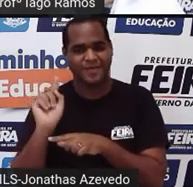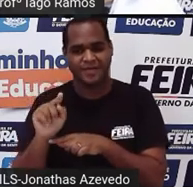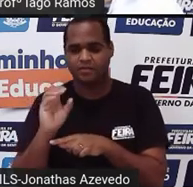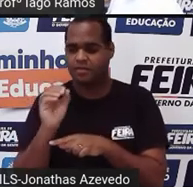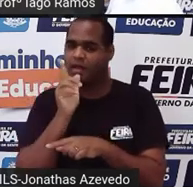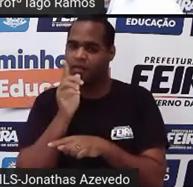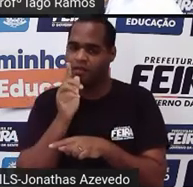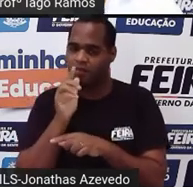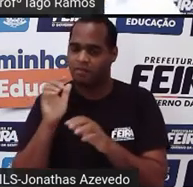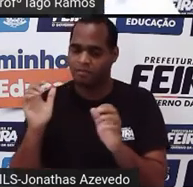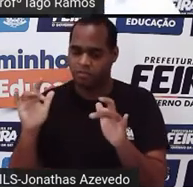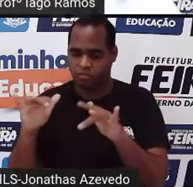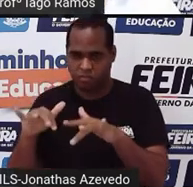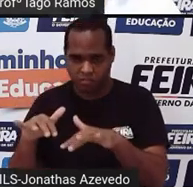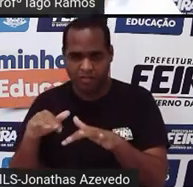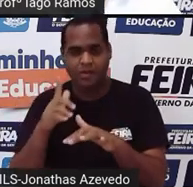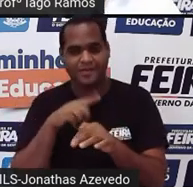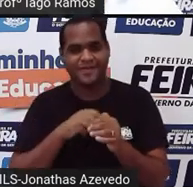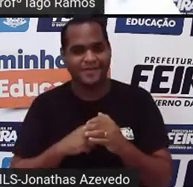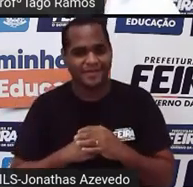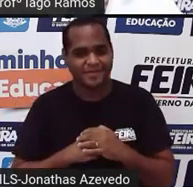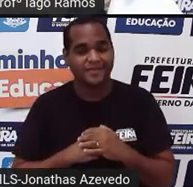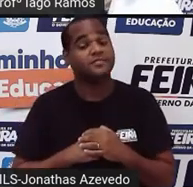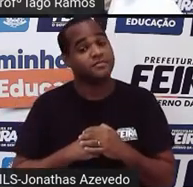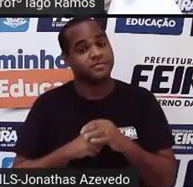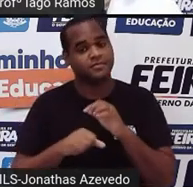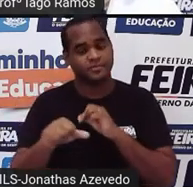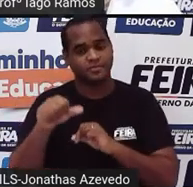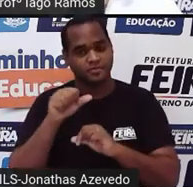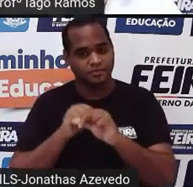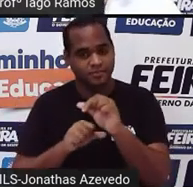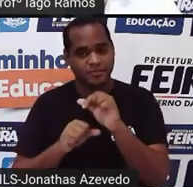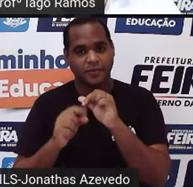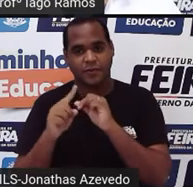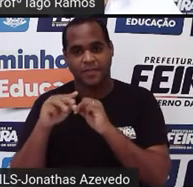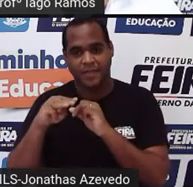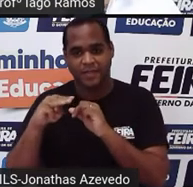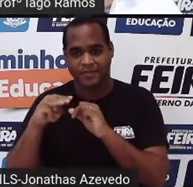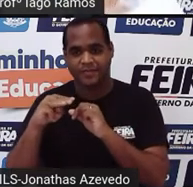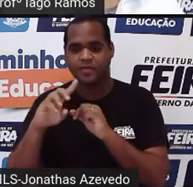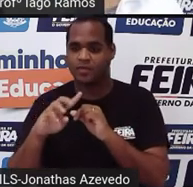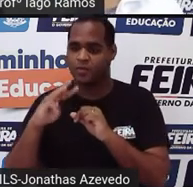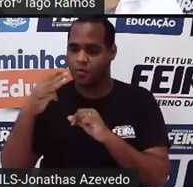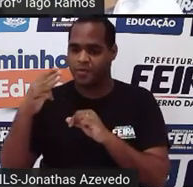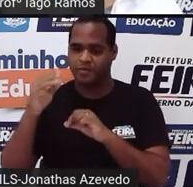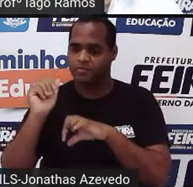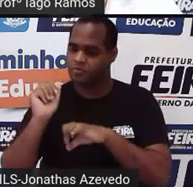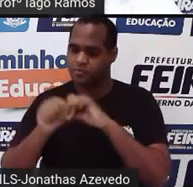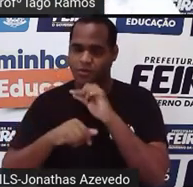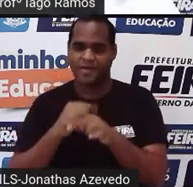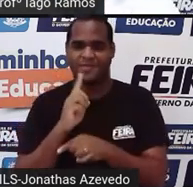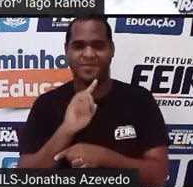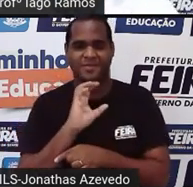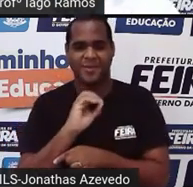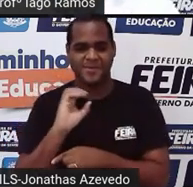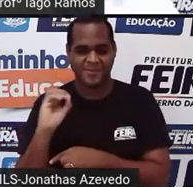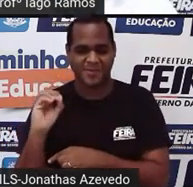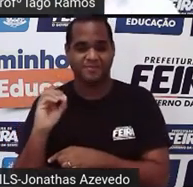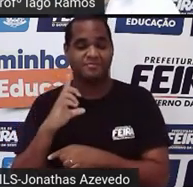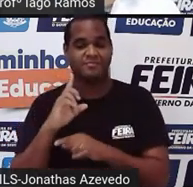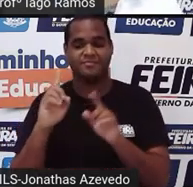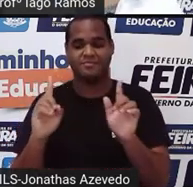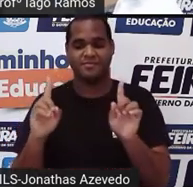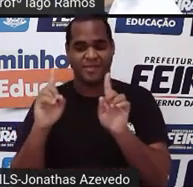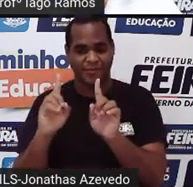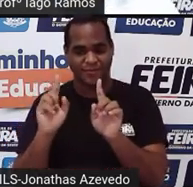aonde tem aqueles um metros cúbicos, eu troco por mil litros. Então, fica mil litros mais mil litros